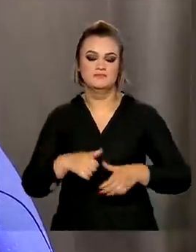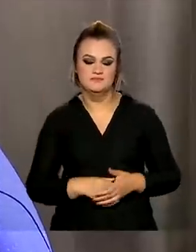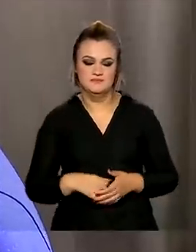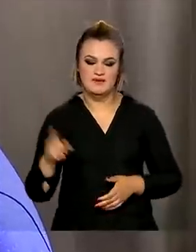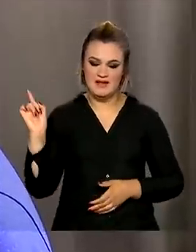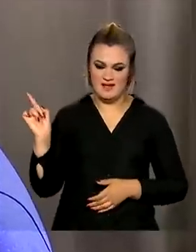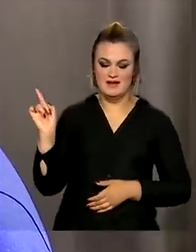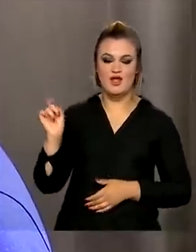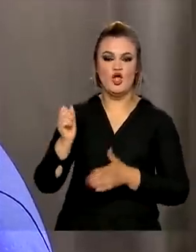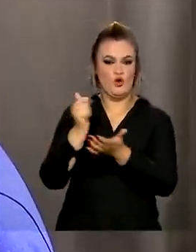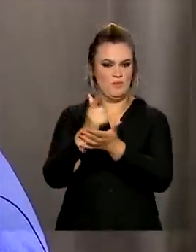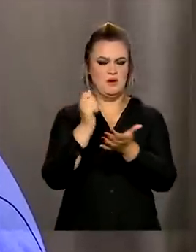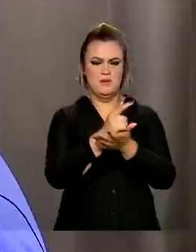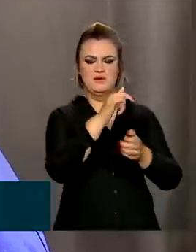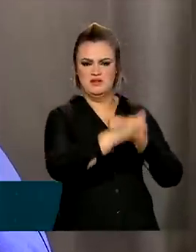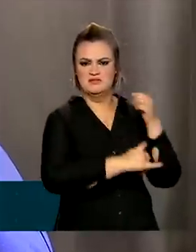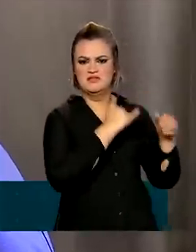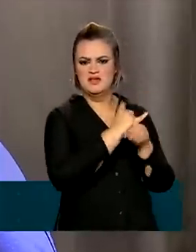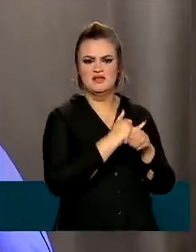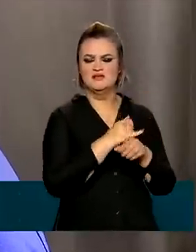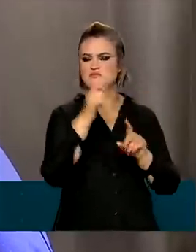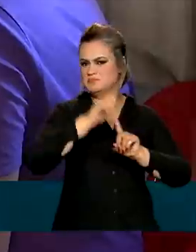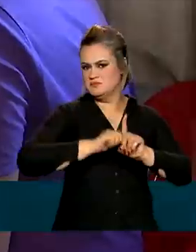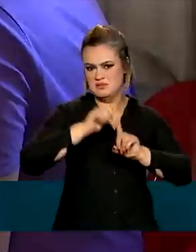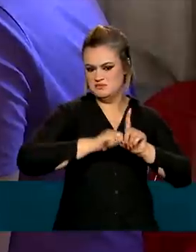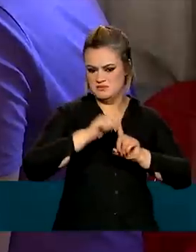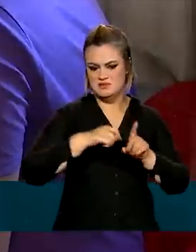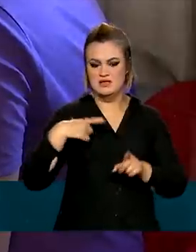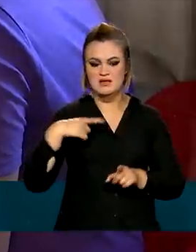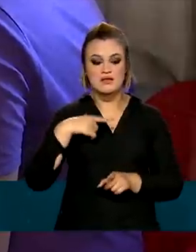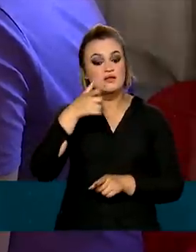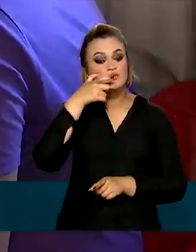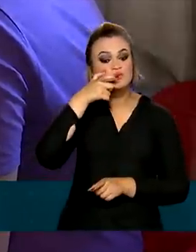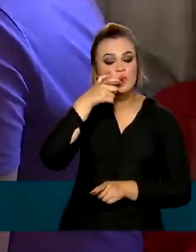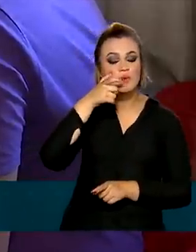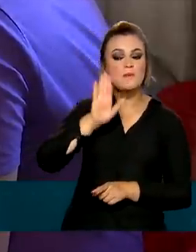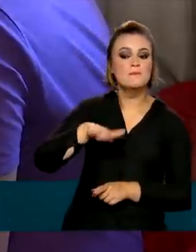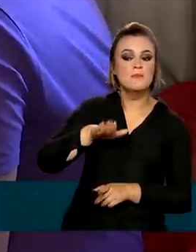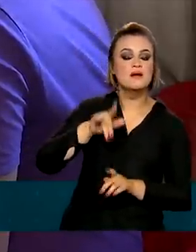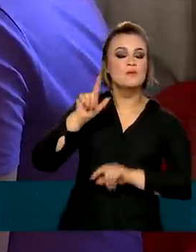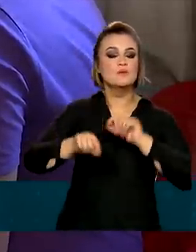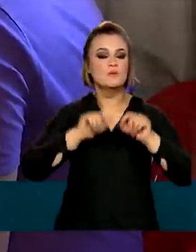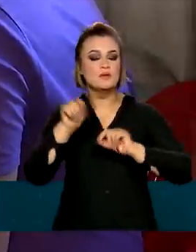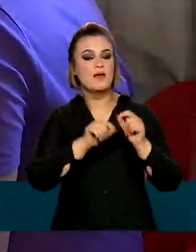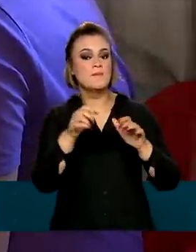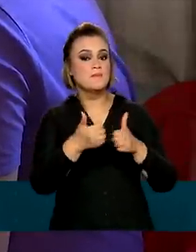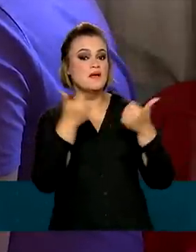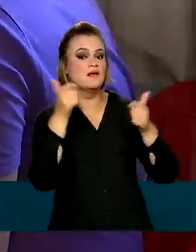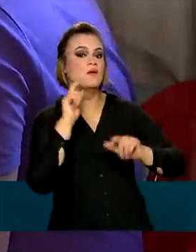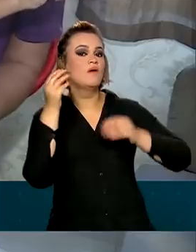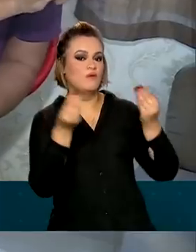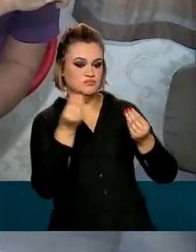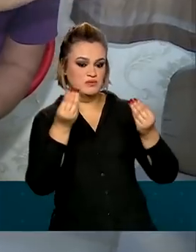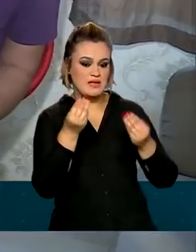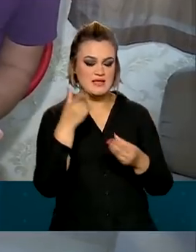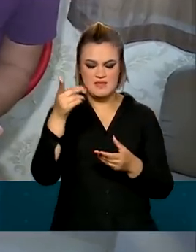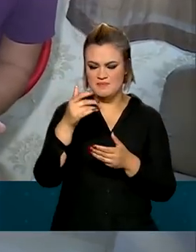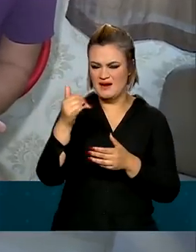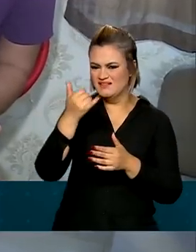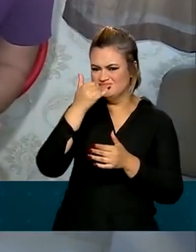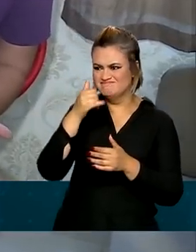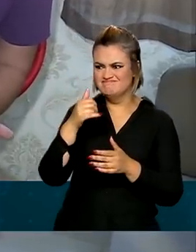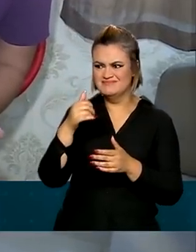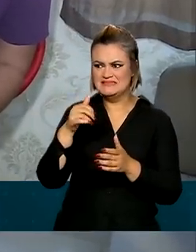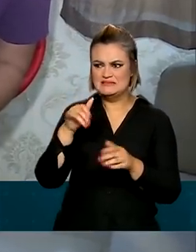Rafael faz compras pela internet todo mês. Ele está sempre de olho nas promoções e melhores preços. E para não cair em